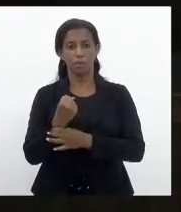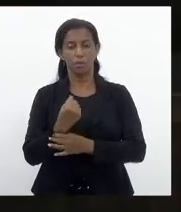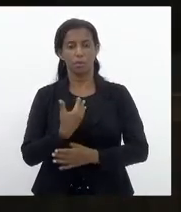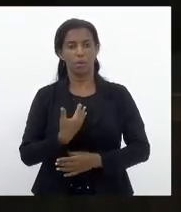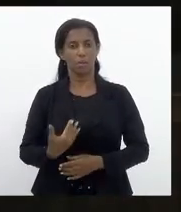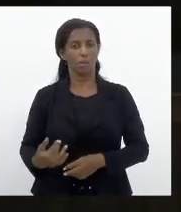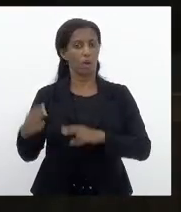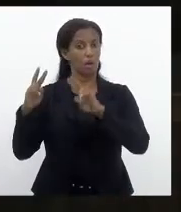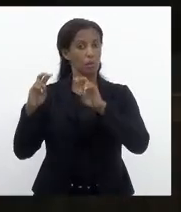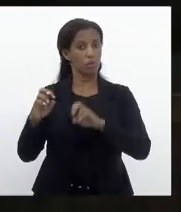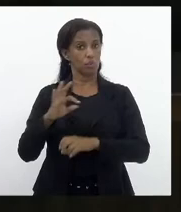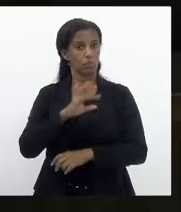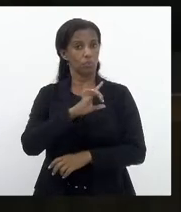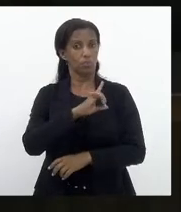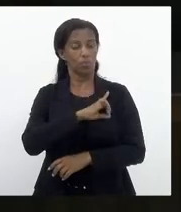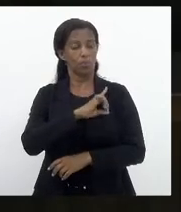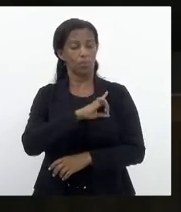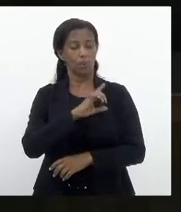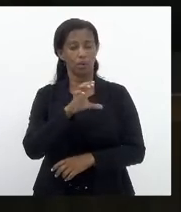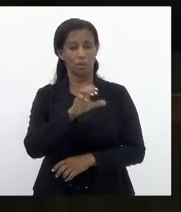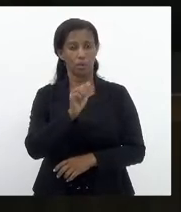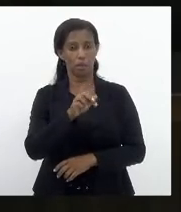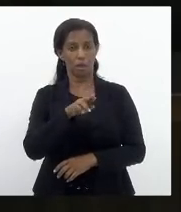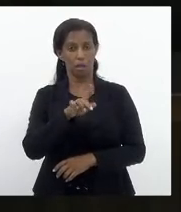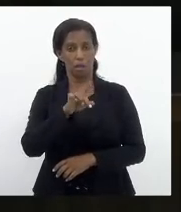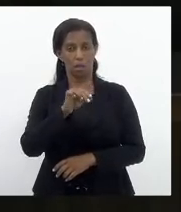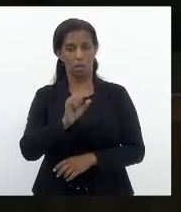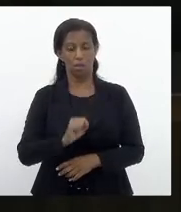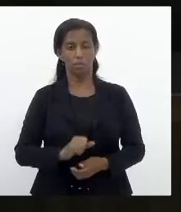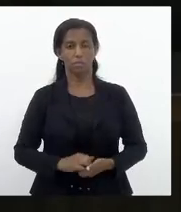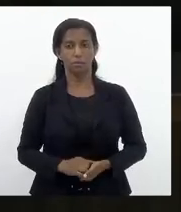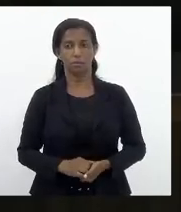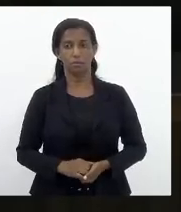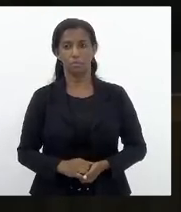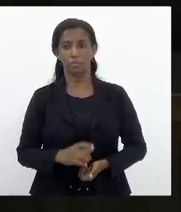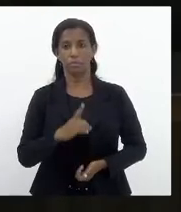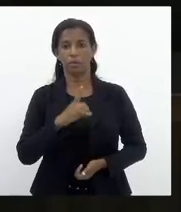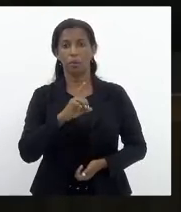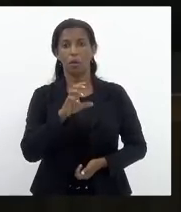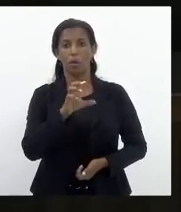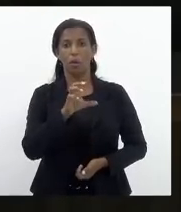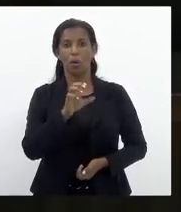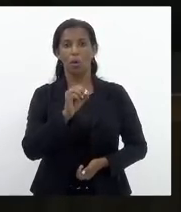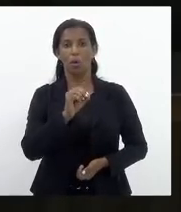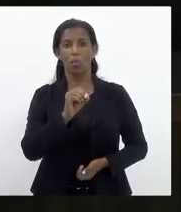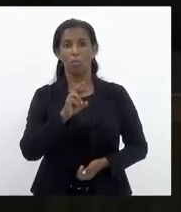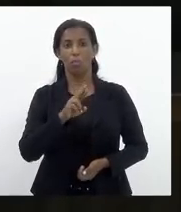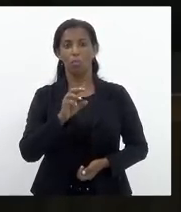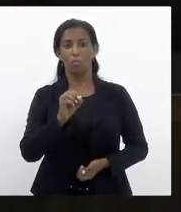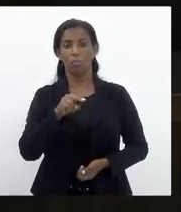e Assuntos de Polícia, delegado Carlos Augusto. Delegado Coronel Salema.